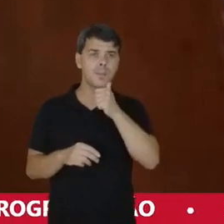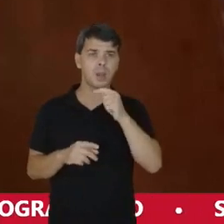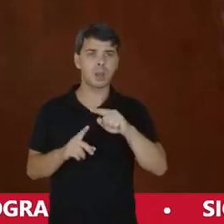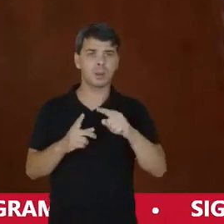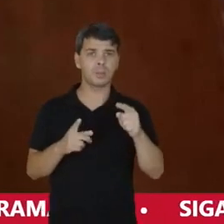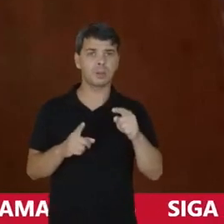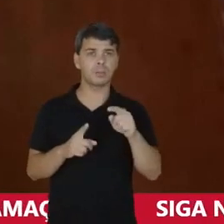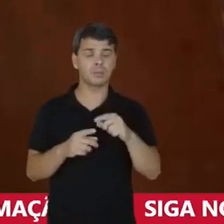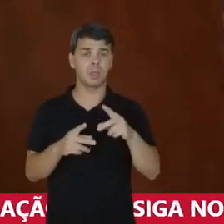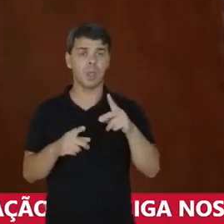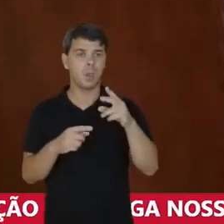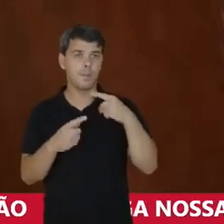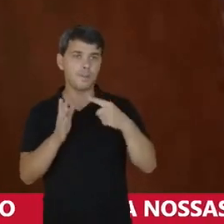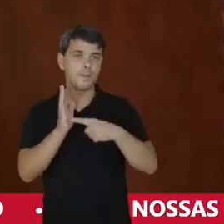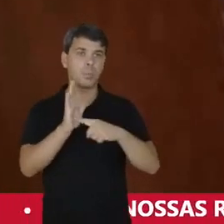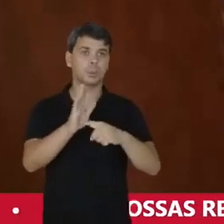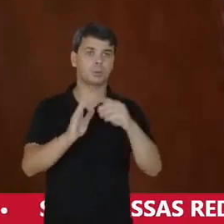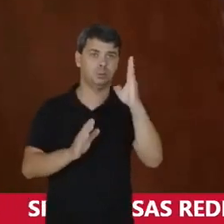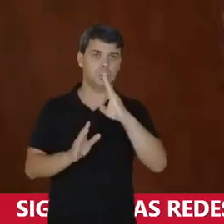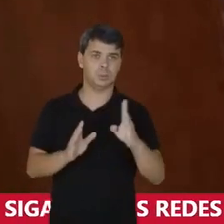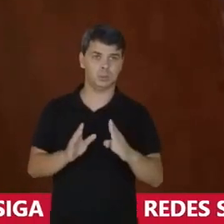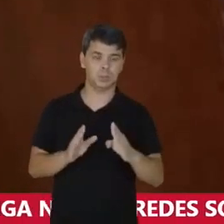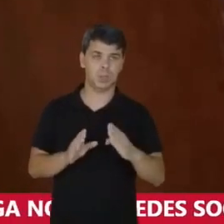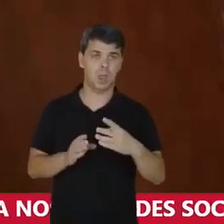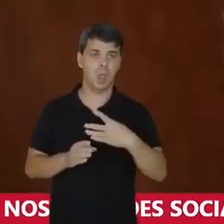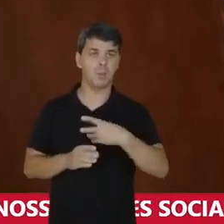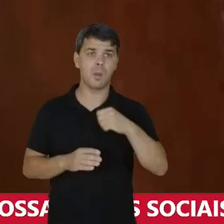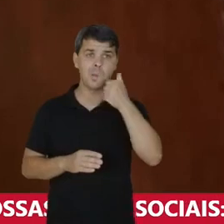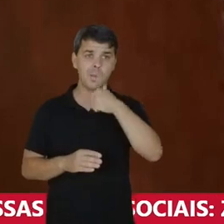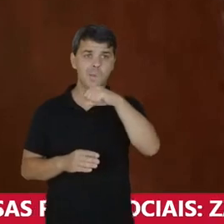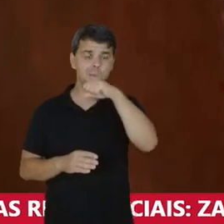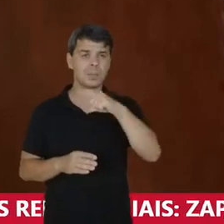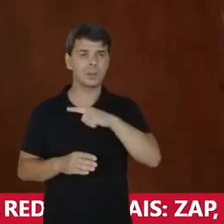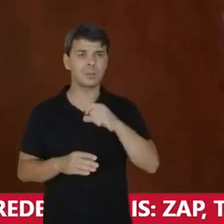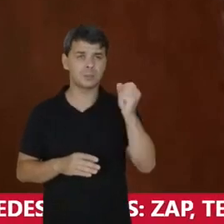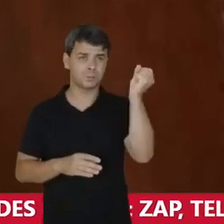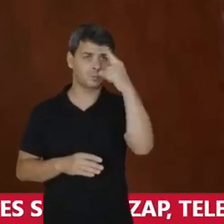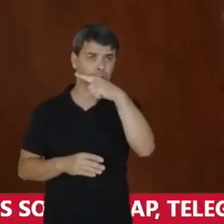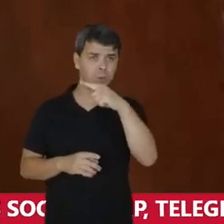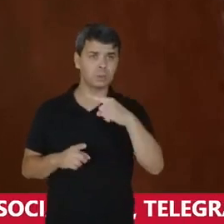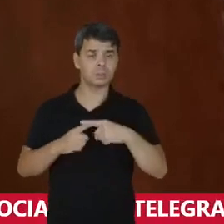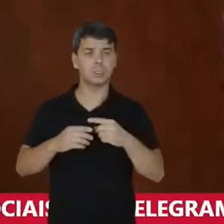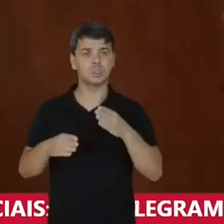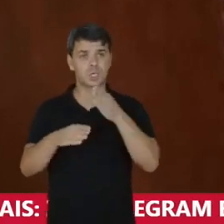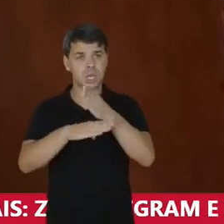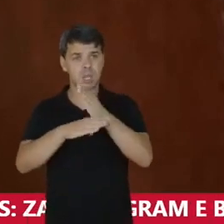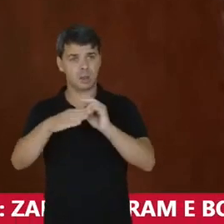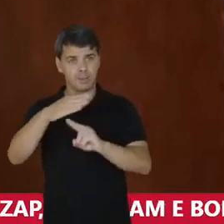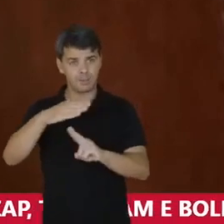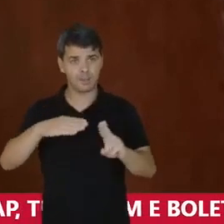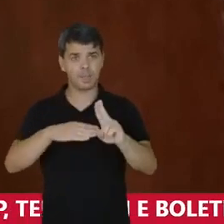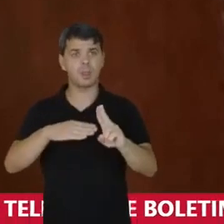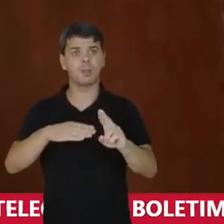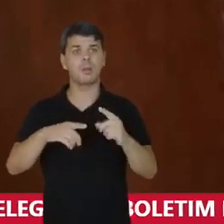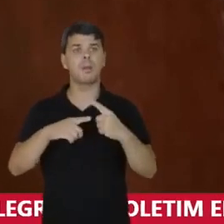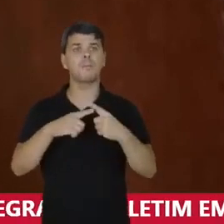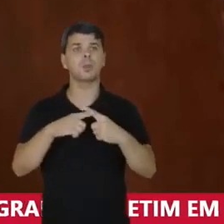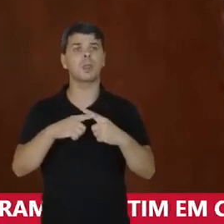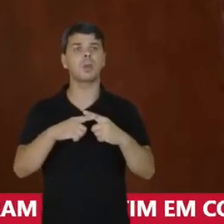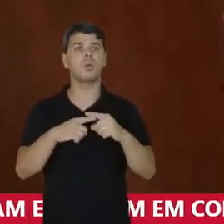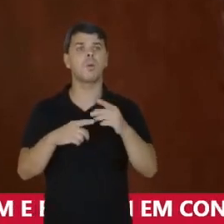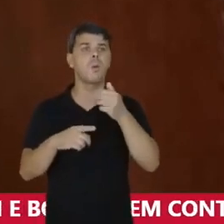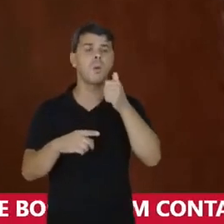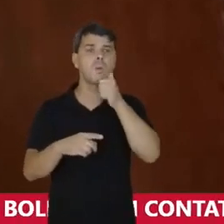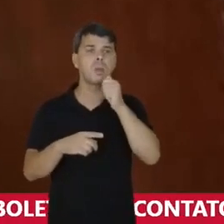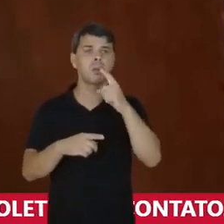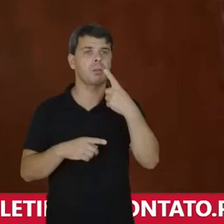Então é um recorte Que nós temos que fazer A mulher mãe Hoje Tem muito mais dificuldade De ingressar Ou continuar os estudos Do que uma mulher